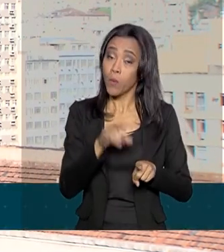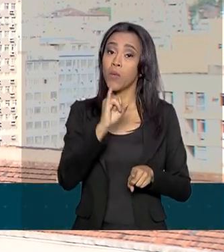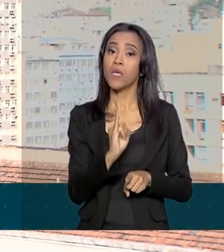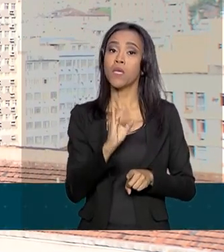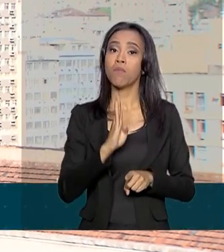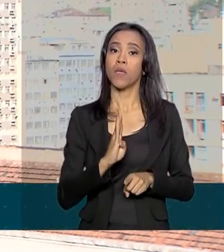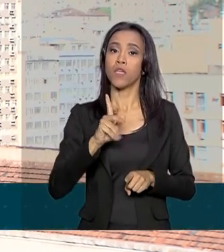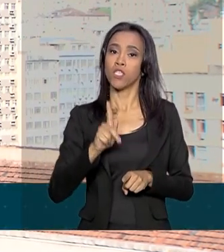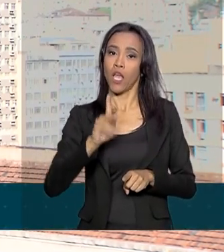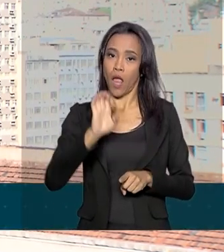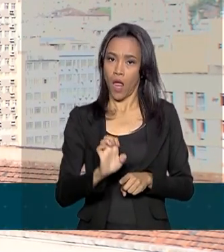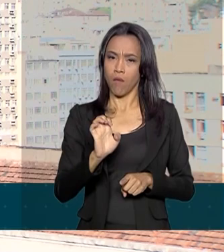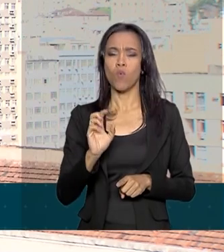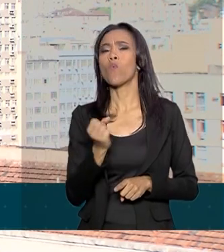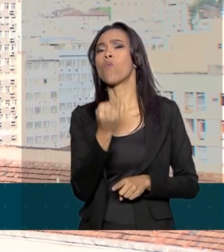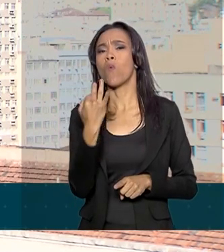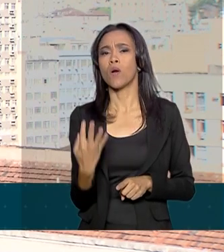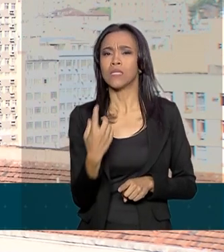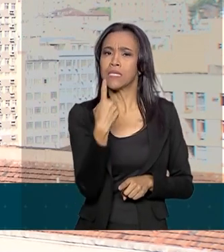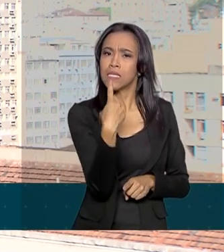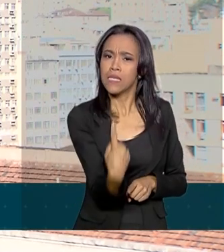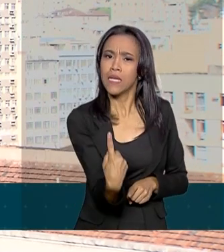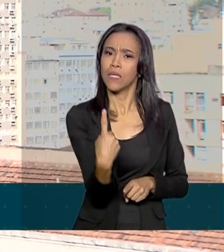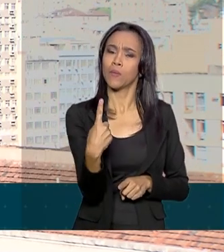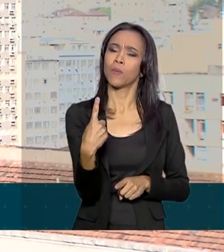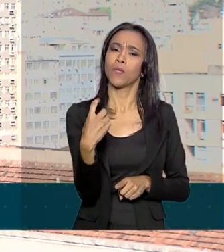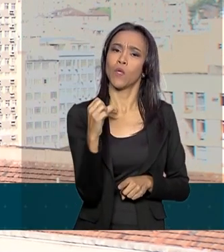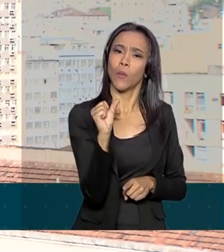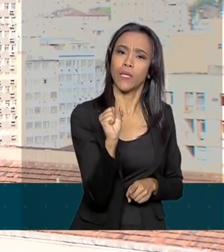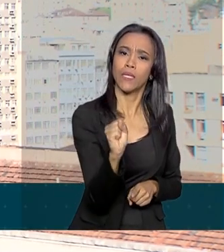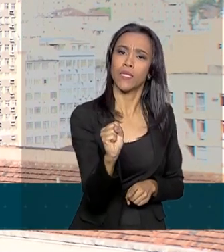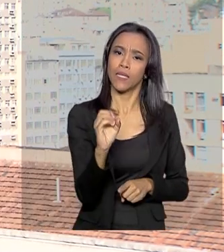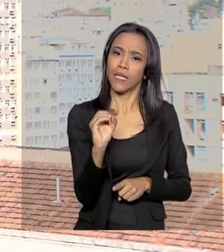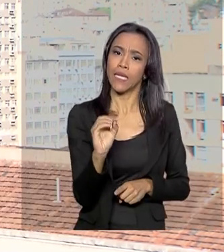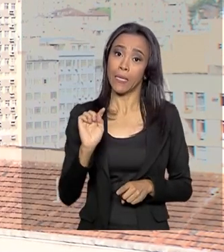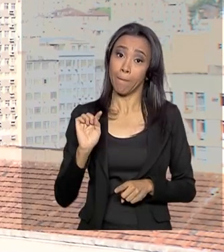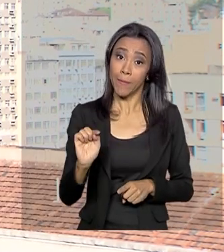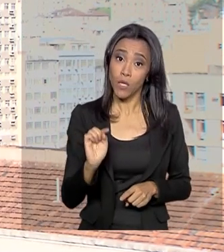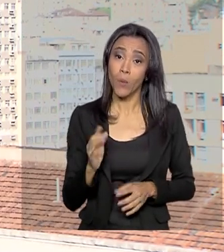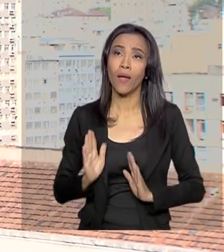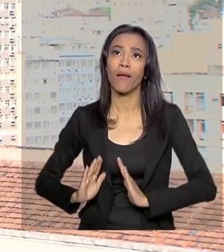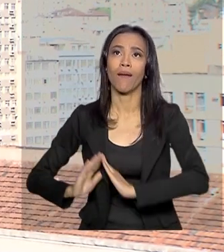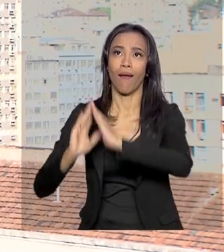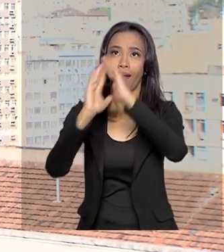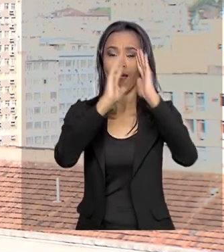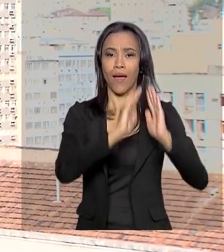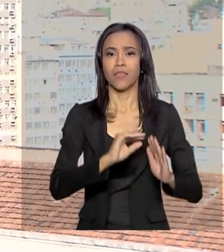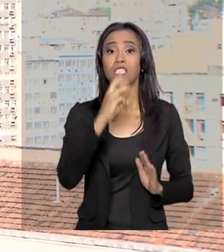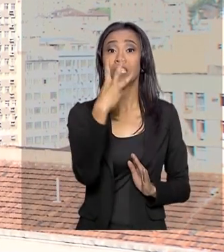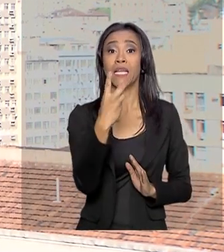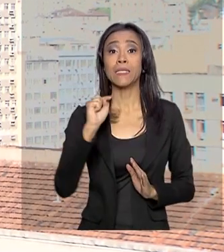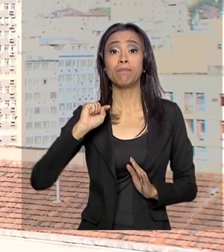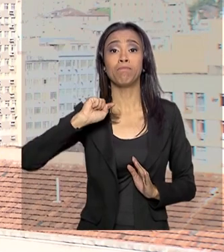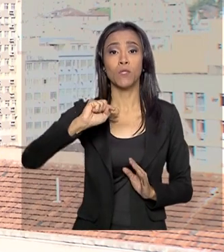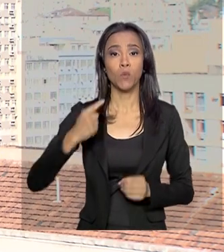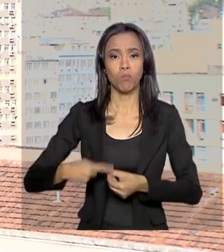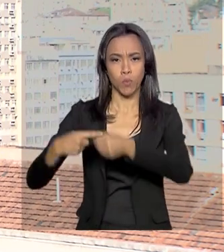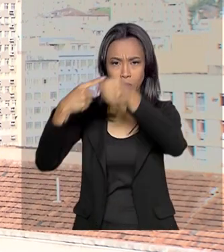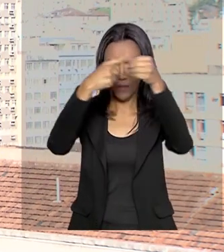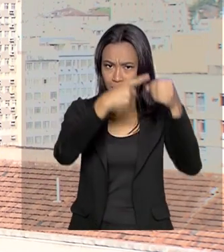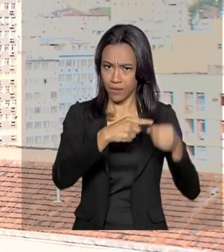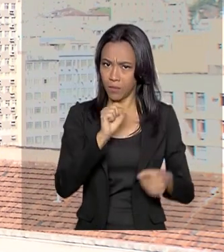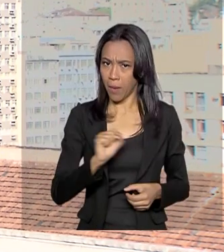feita em mais de 180 mil residências de 3.200 municípios de todas as regiões do país.